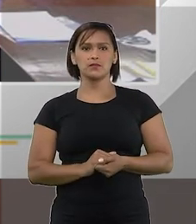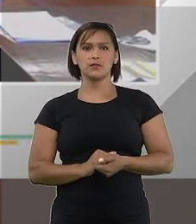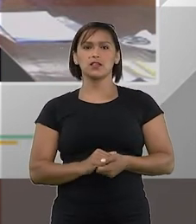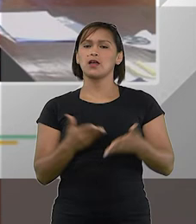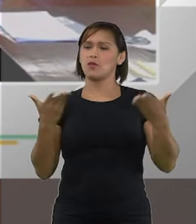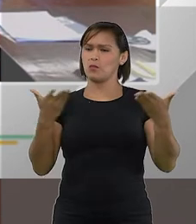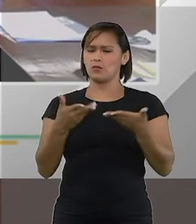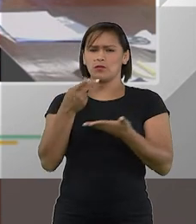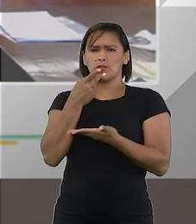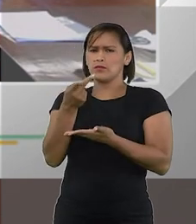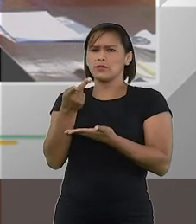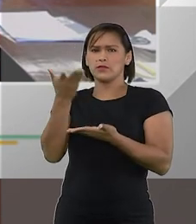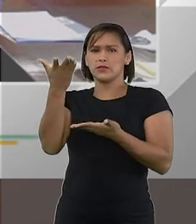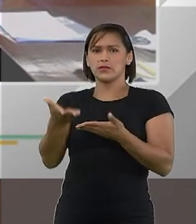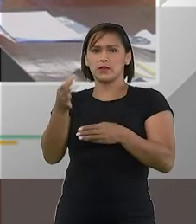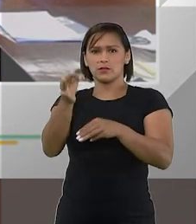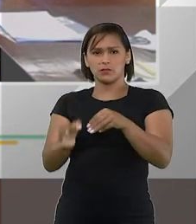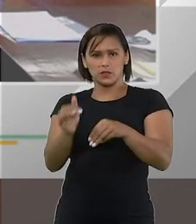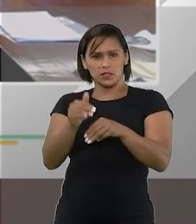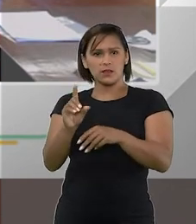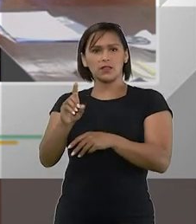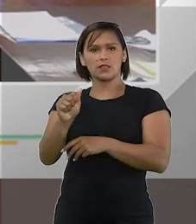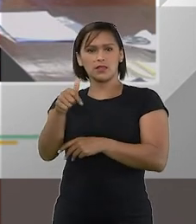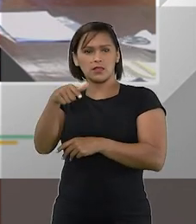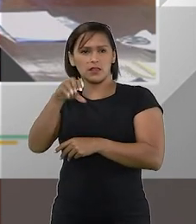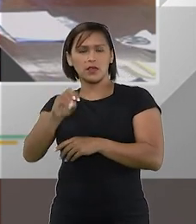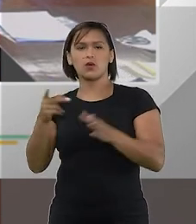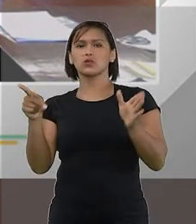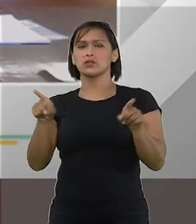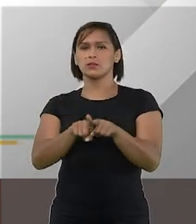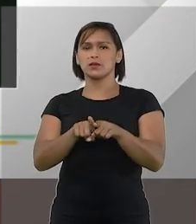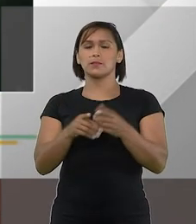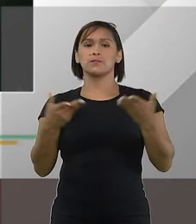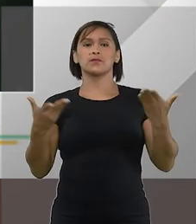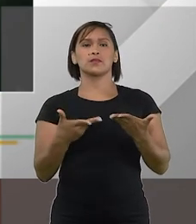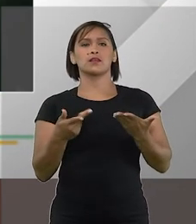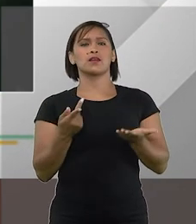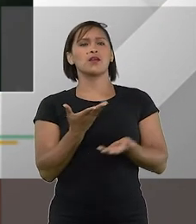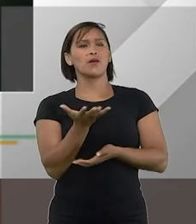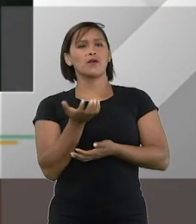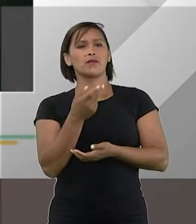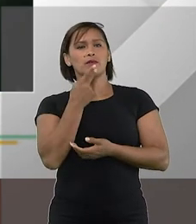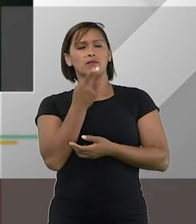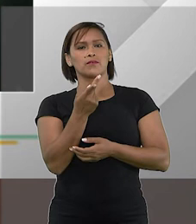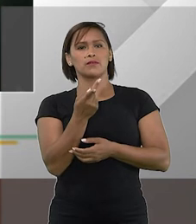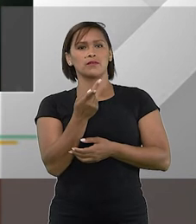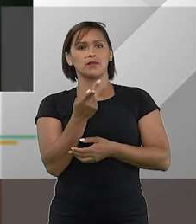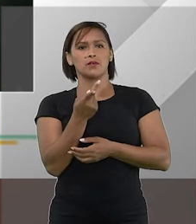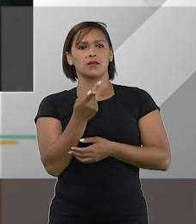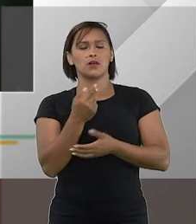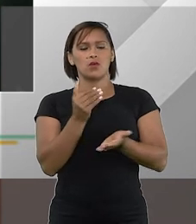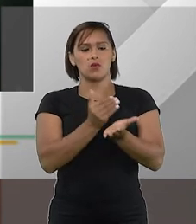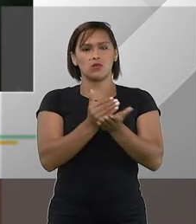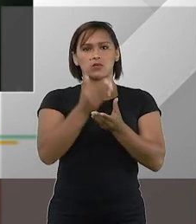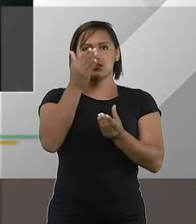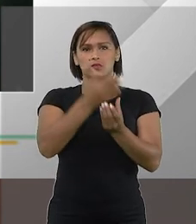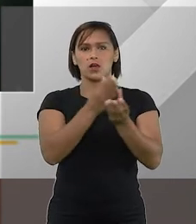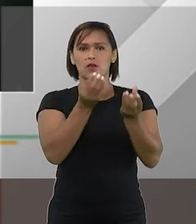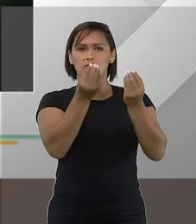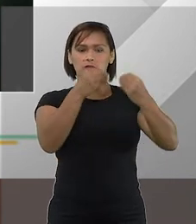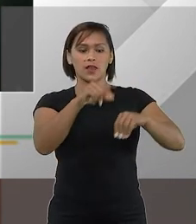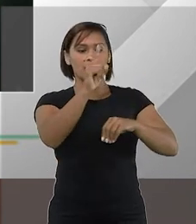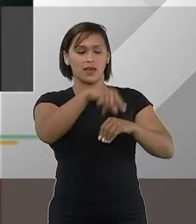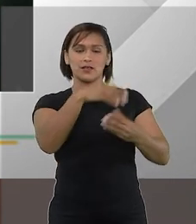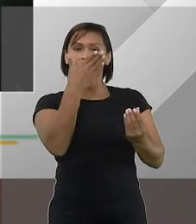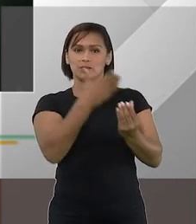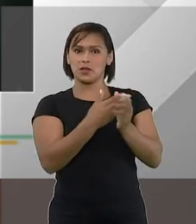imagina fica à vontade ministro doutor Daniel também fica à vontade viu bom agora eu quero falar sobre os processos de falência em